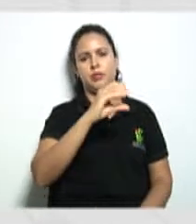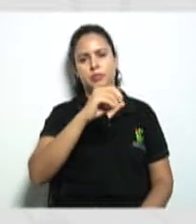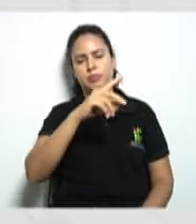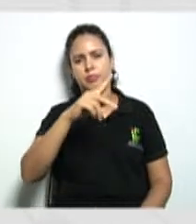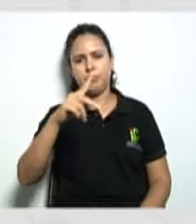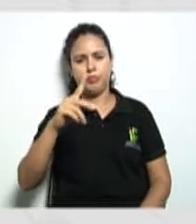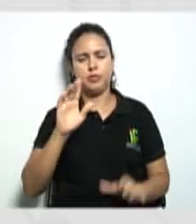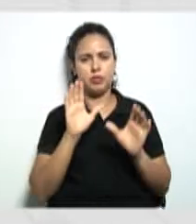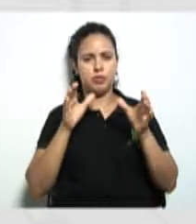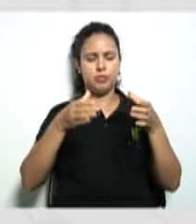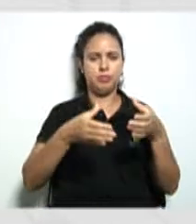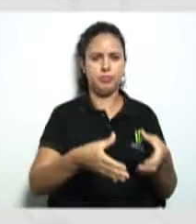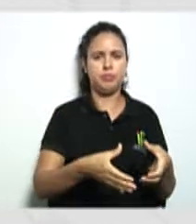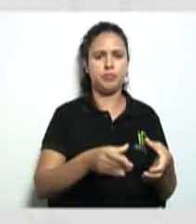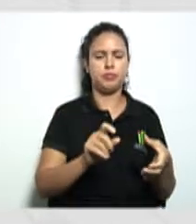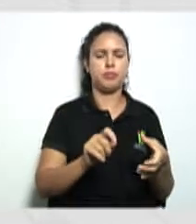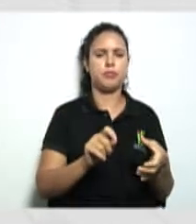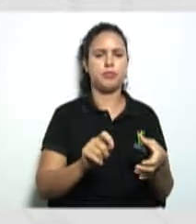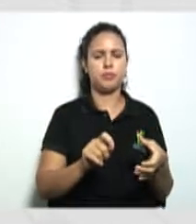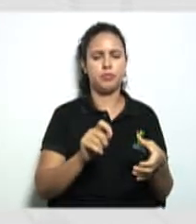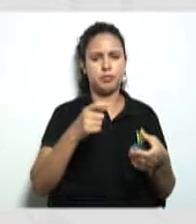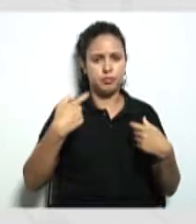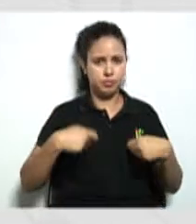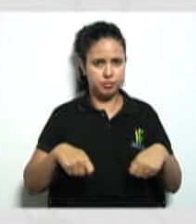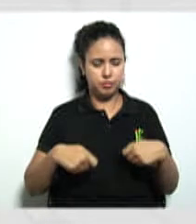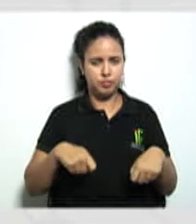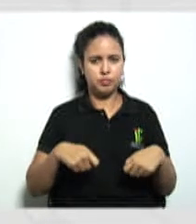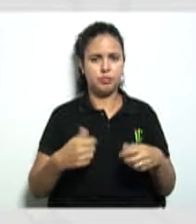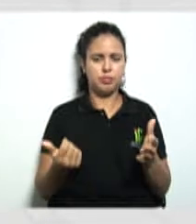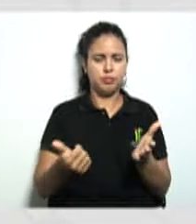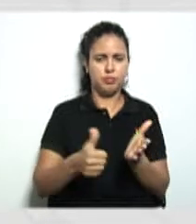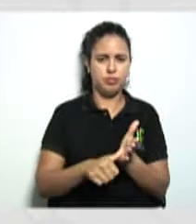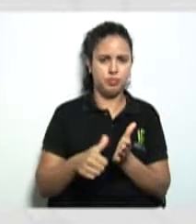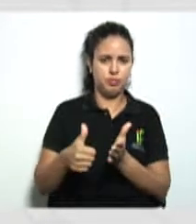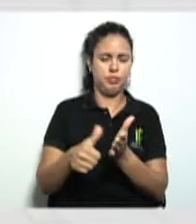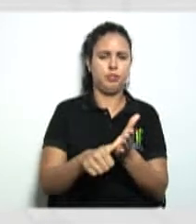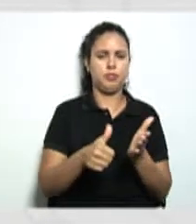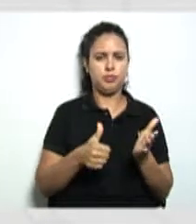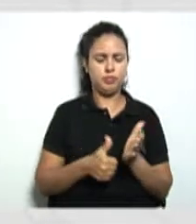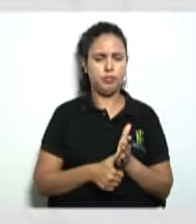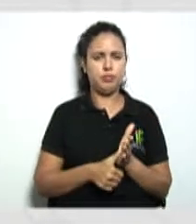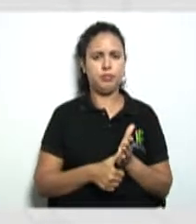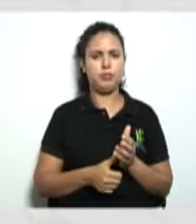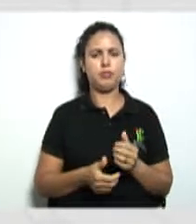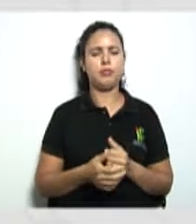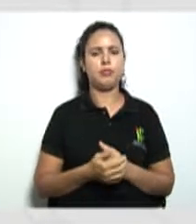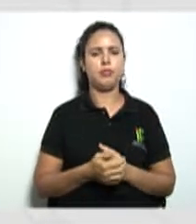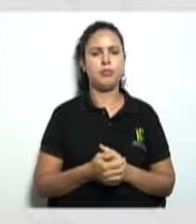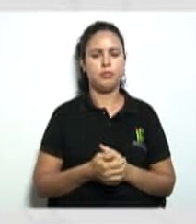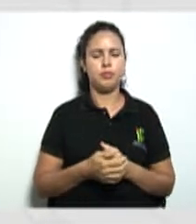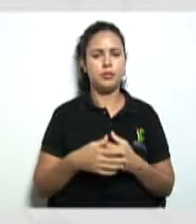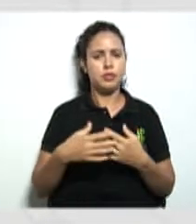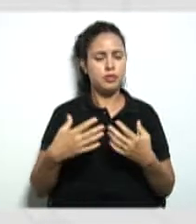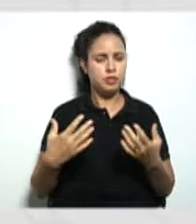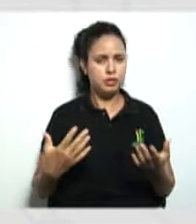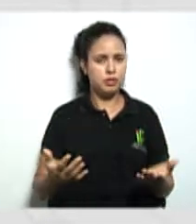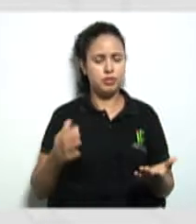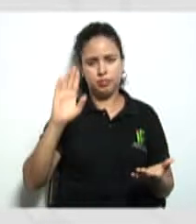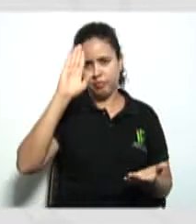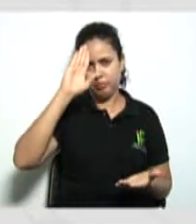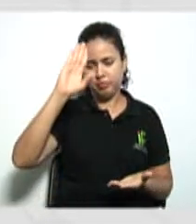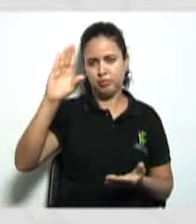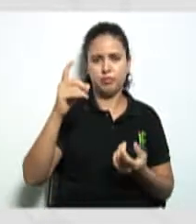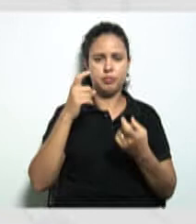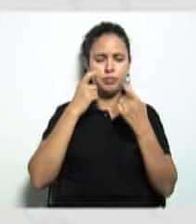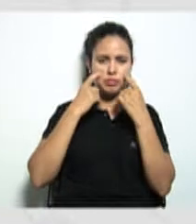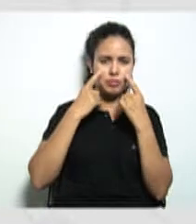é voltada para o atendimento da necessidade de quem dos cooperados então quem é quem são os principais